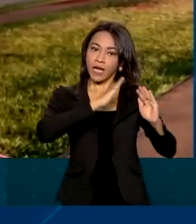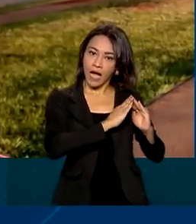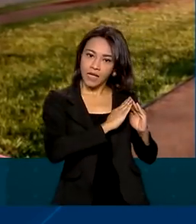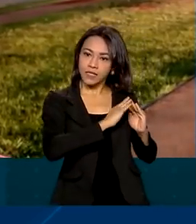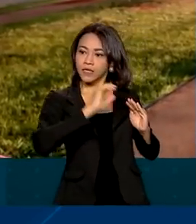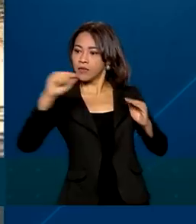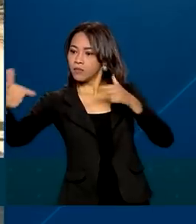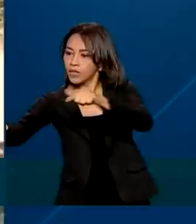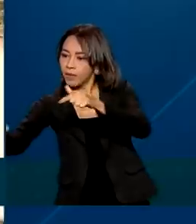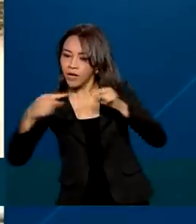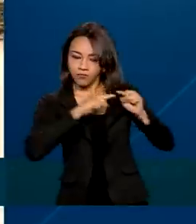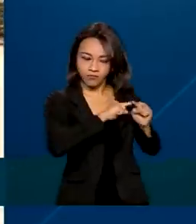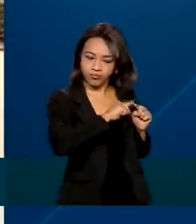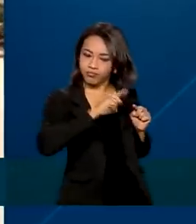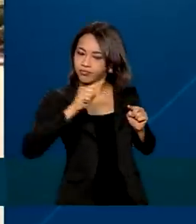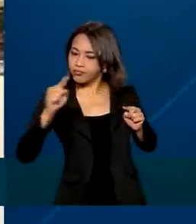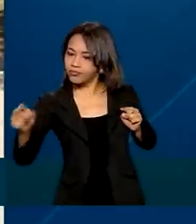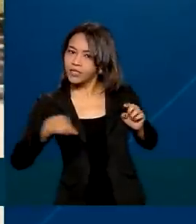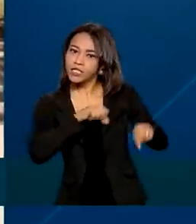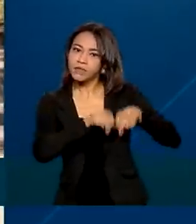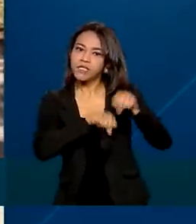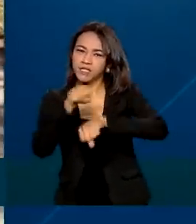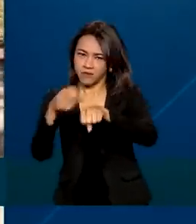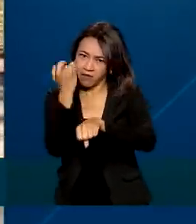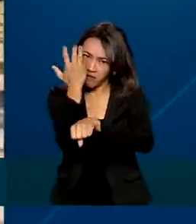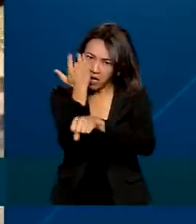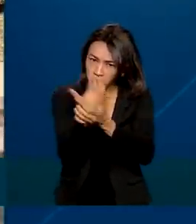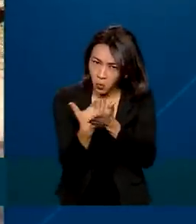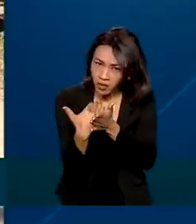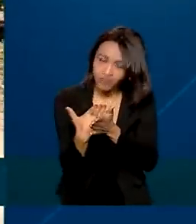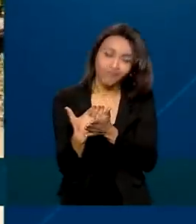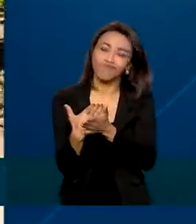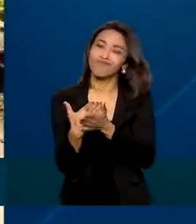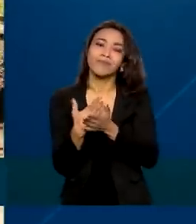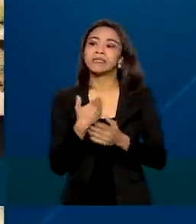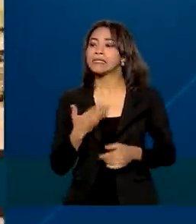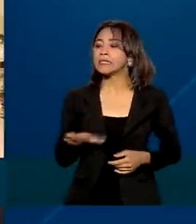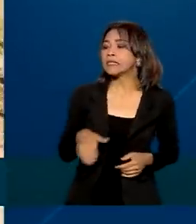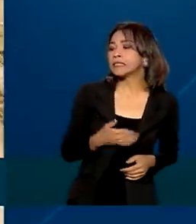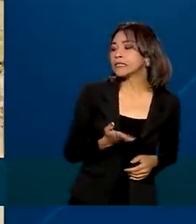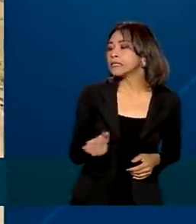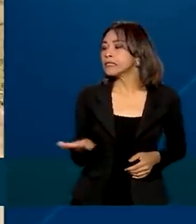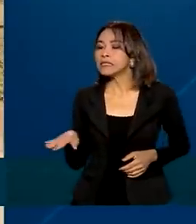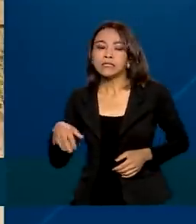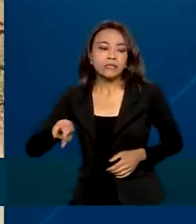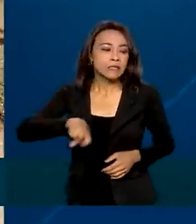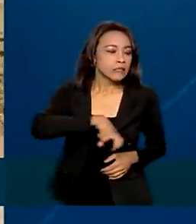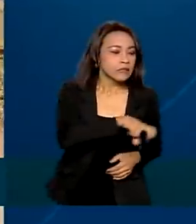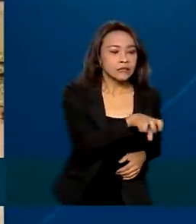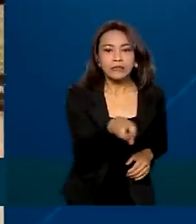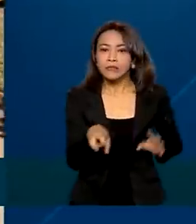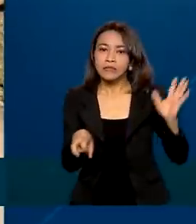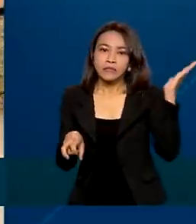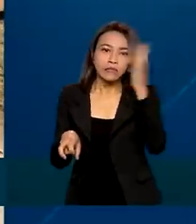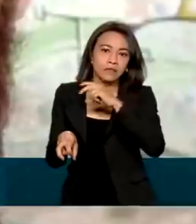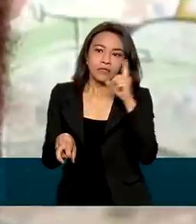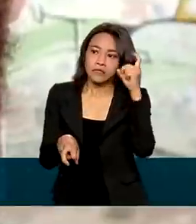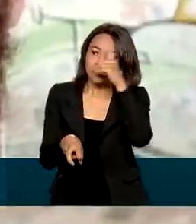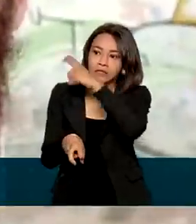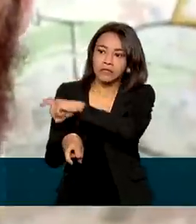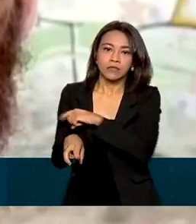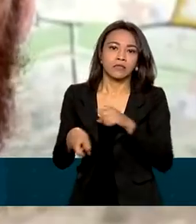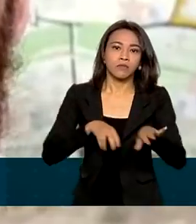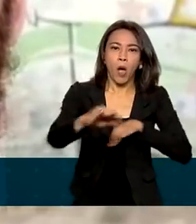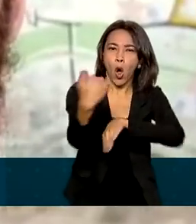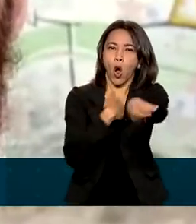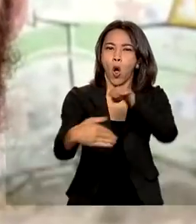trabalho de bicicleta. No começo, não foi fácil. Ele teve de achar alternativas para enfrentar o trânsito de Brasília. O